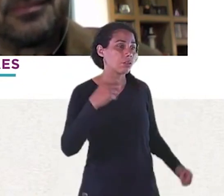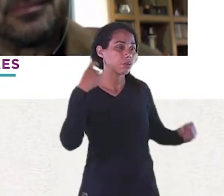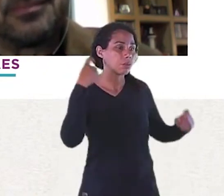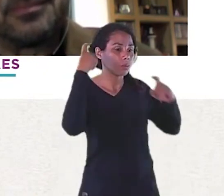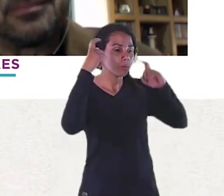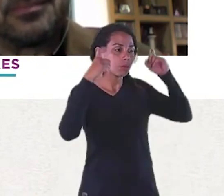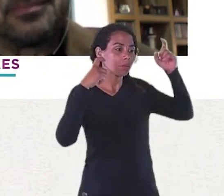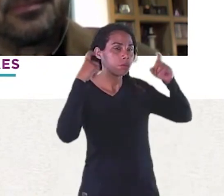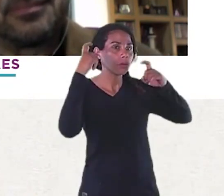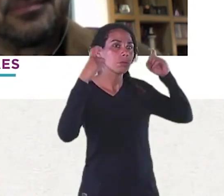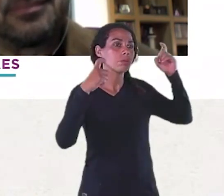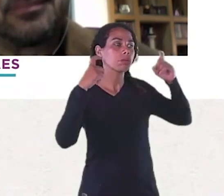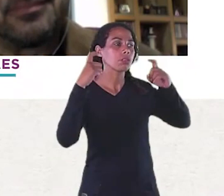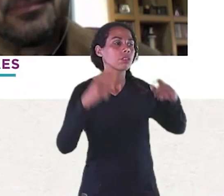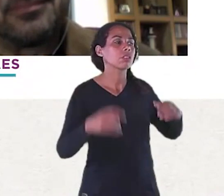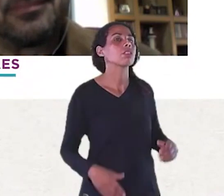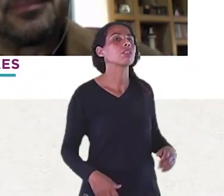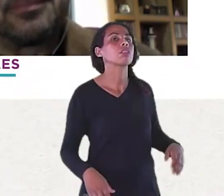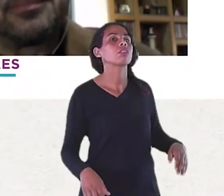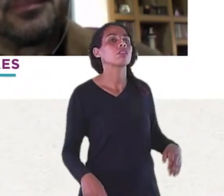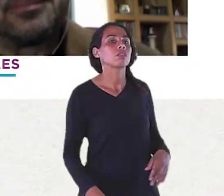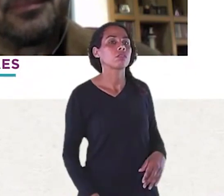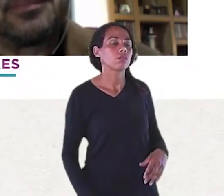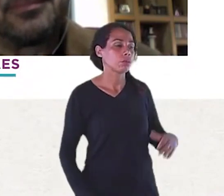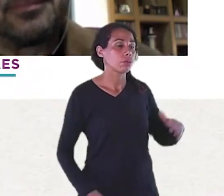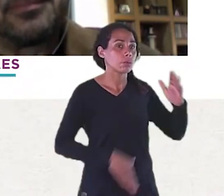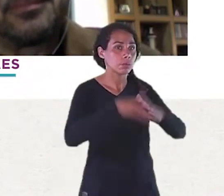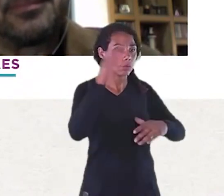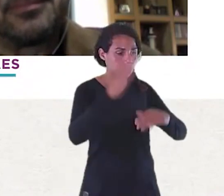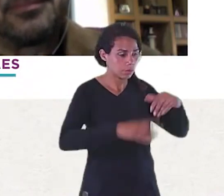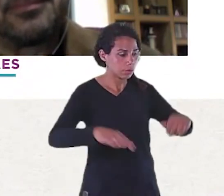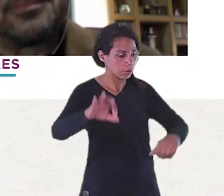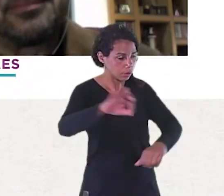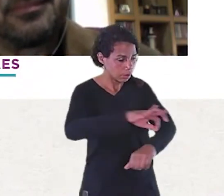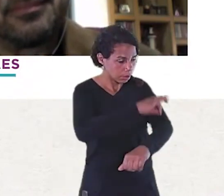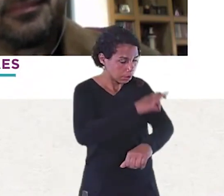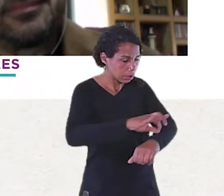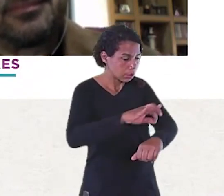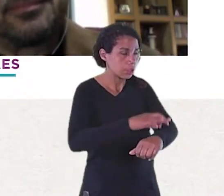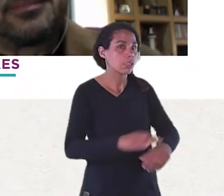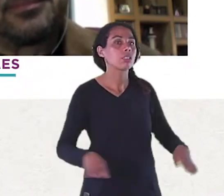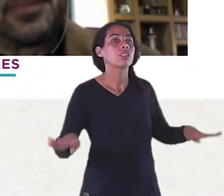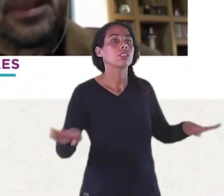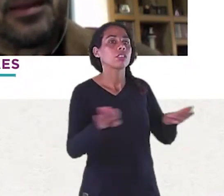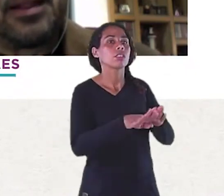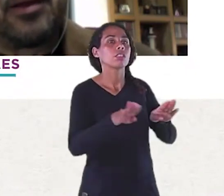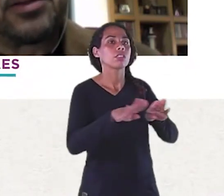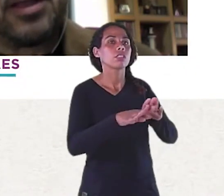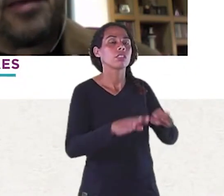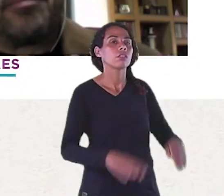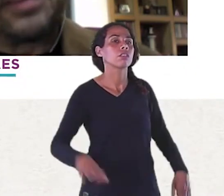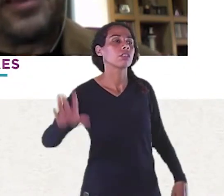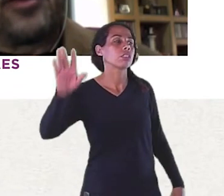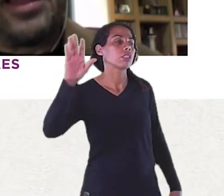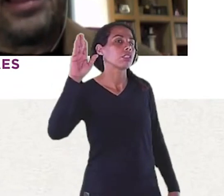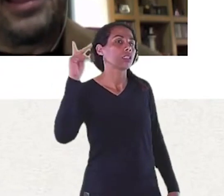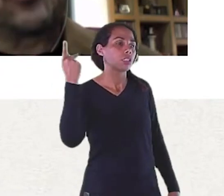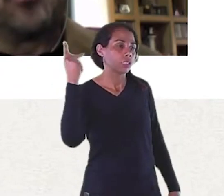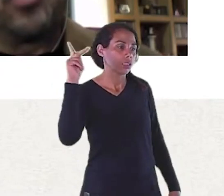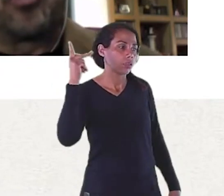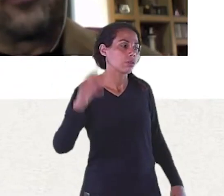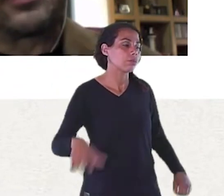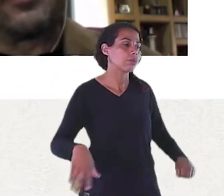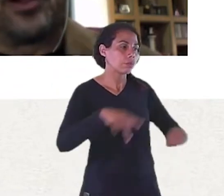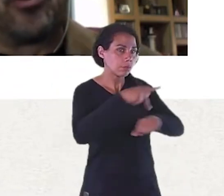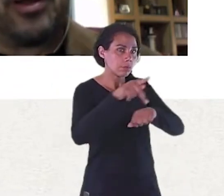também pela Pela história Do patrimônio E da arquitetura Nesse país Gustavo é uma pessoa Absolutamente Ele